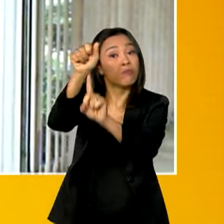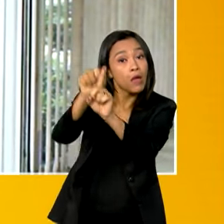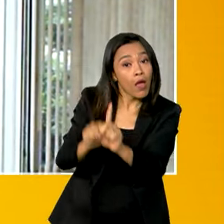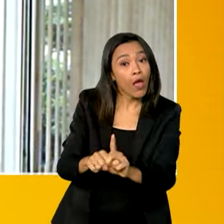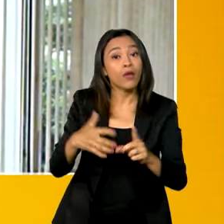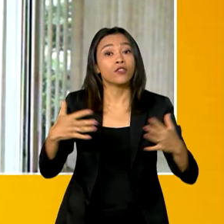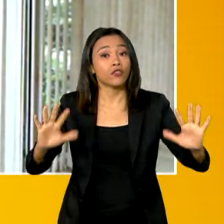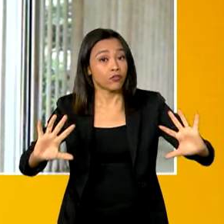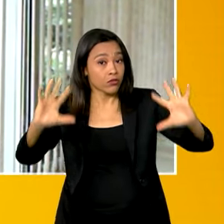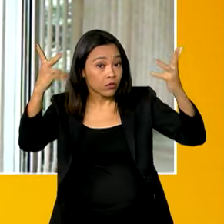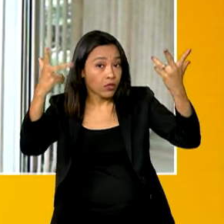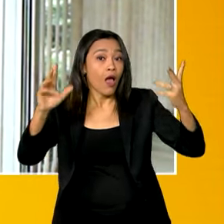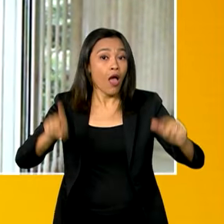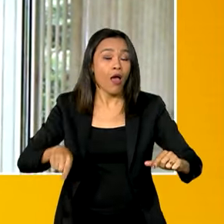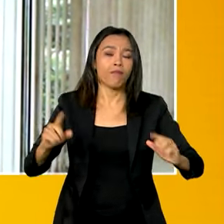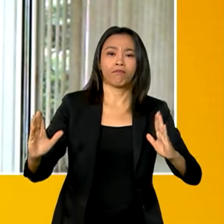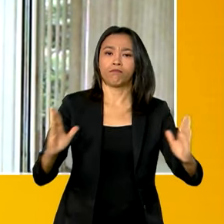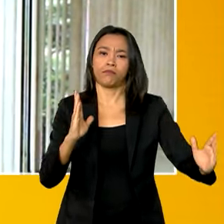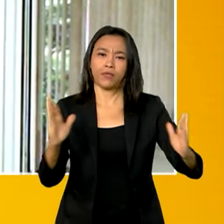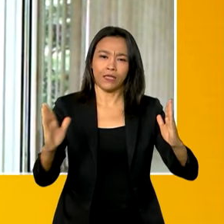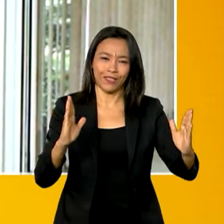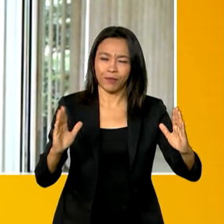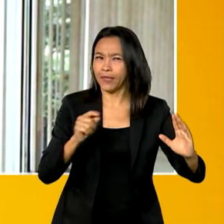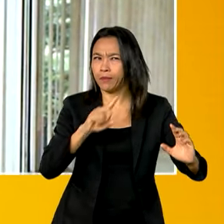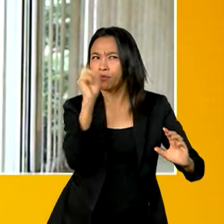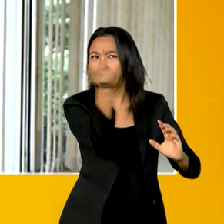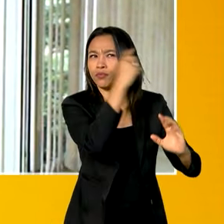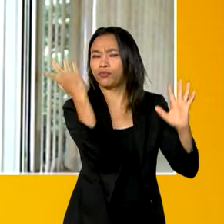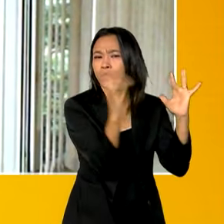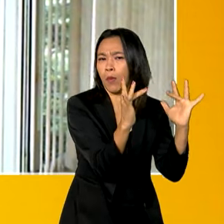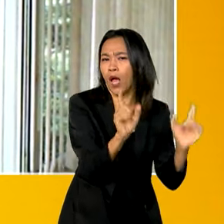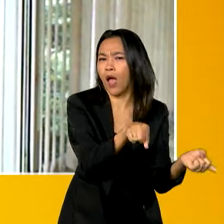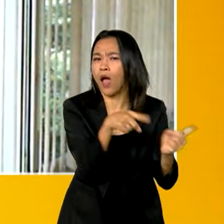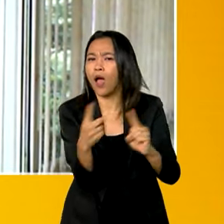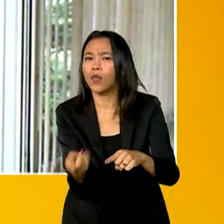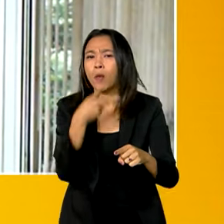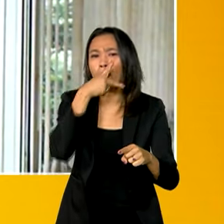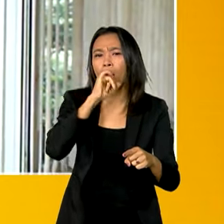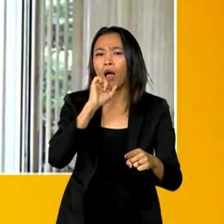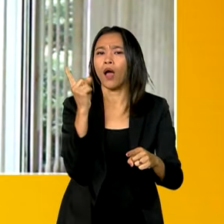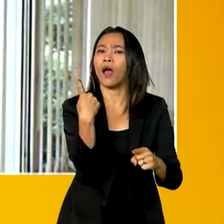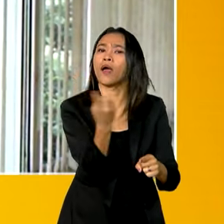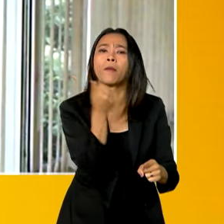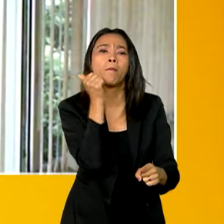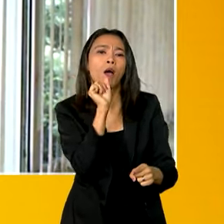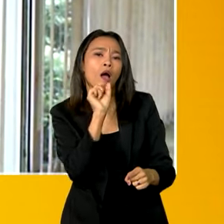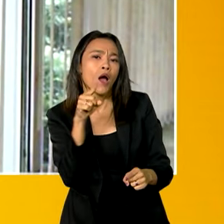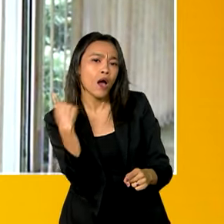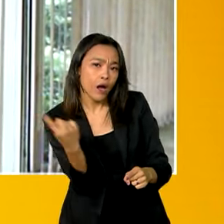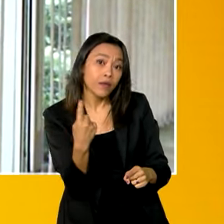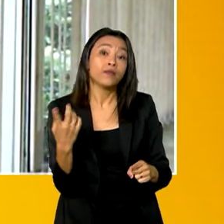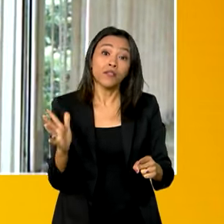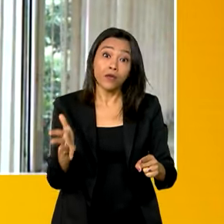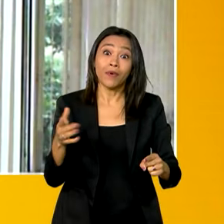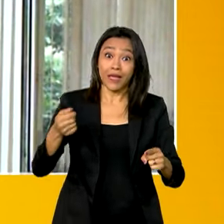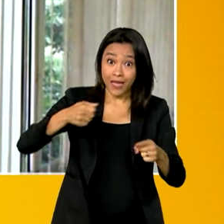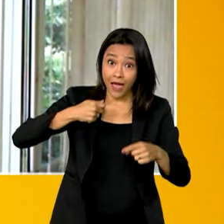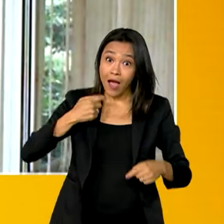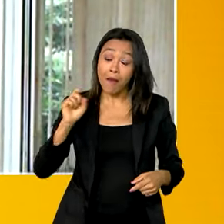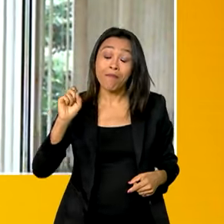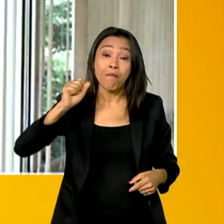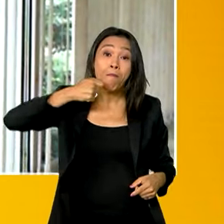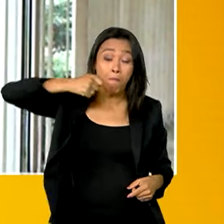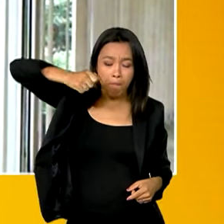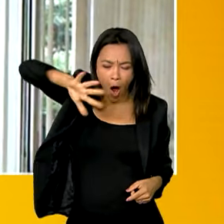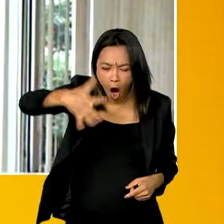questão de período de dia dos namorados, dia dos pais, dia das mães. E a Black Friday, ela já se consolidou como um